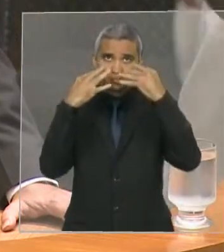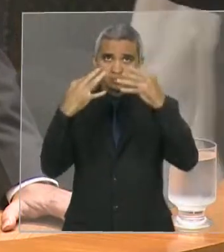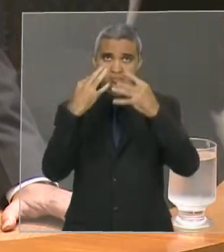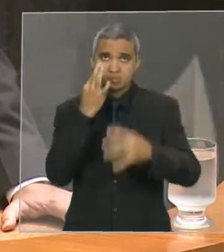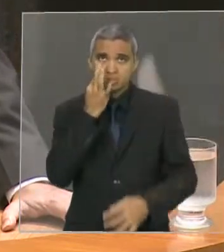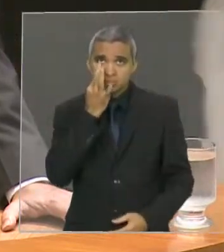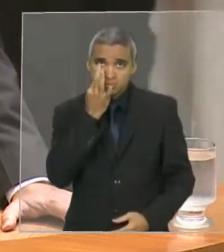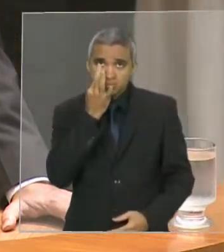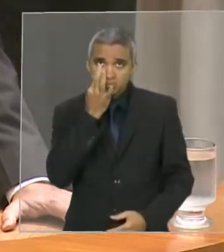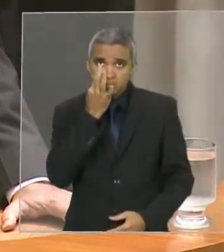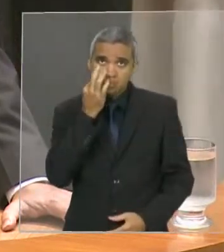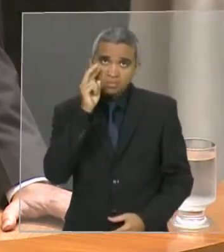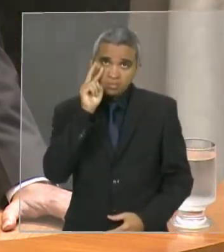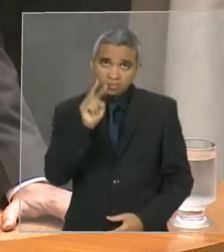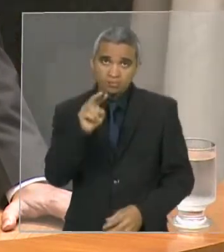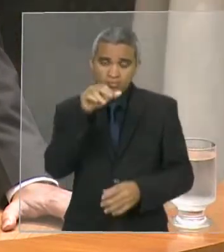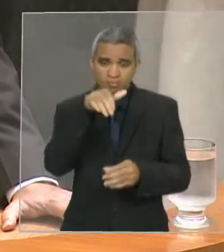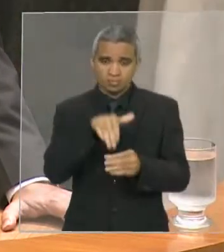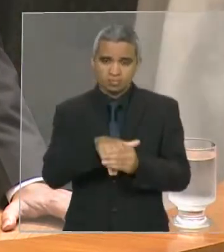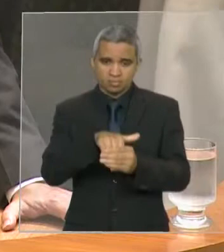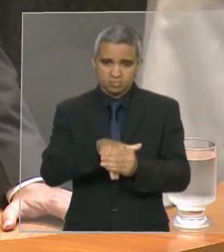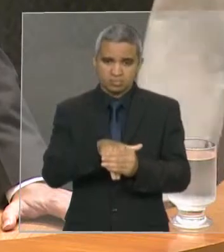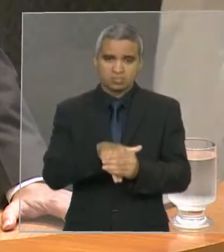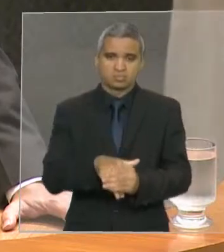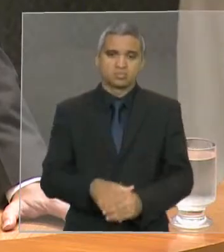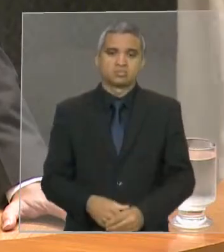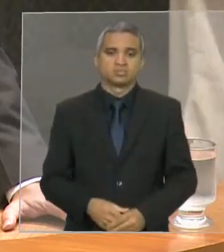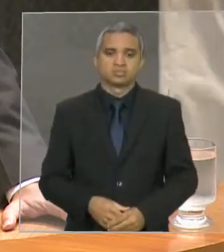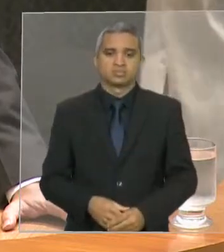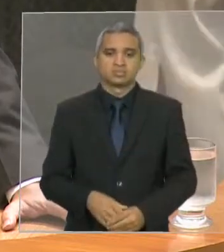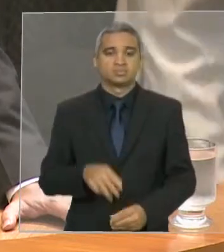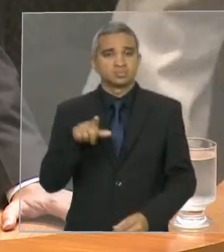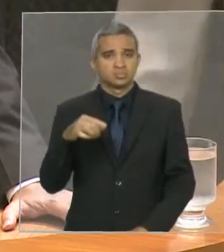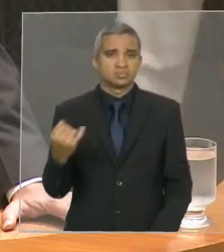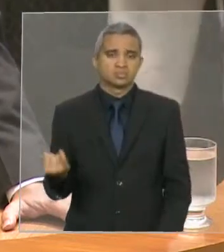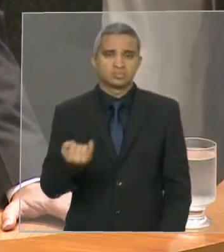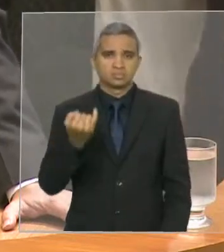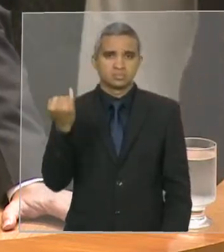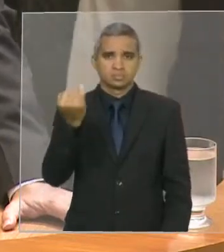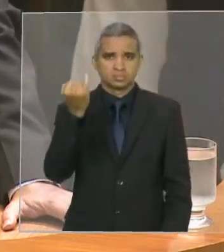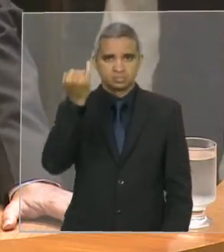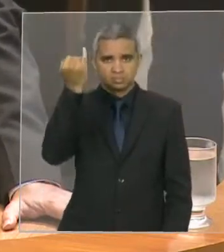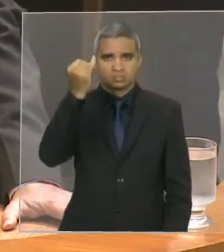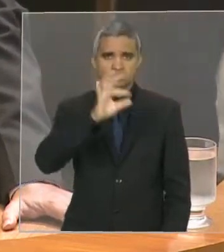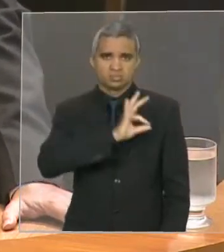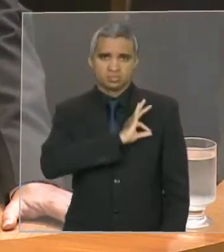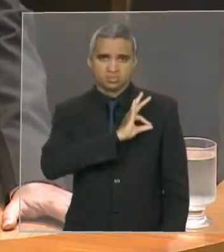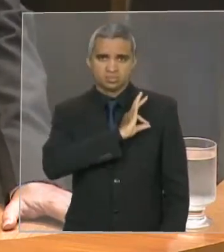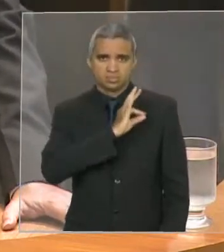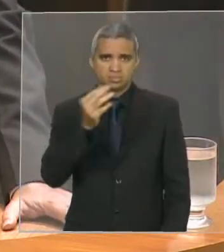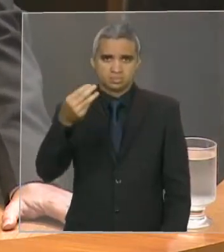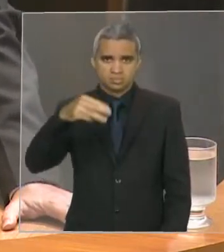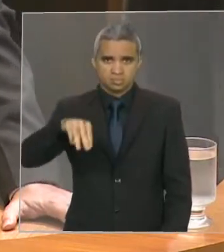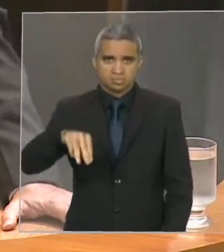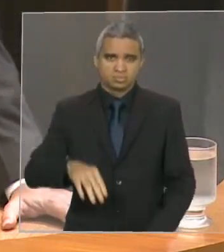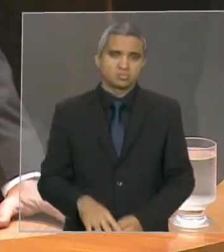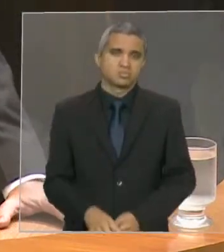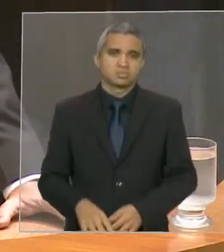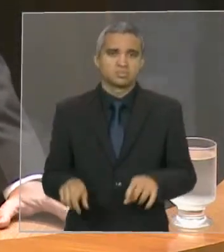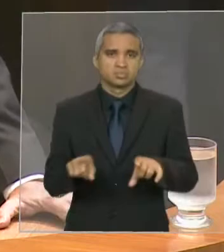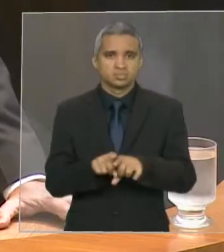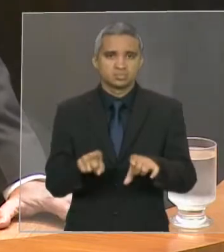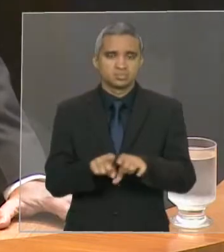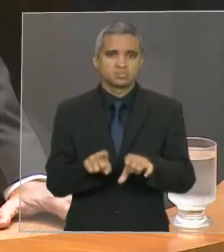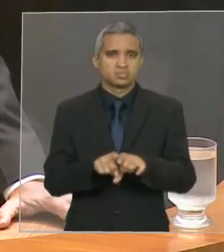essa votação que é tão importante para a polícia do Maranhão, como